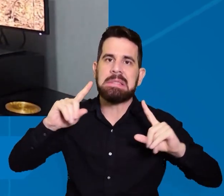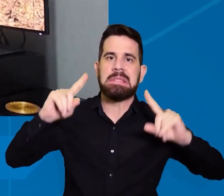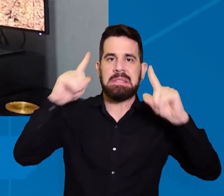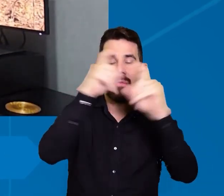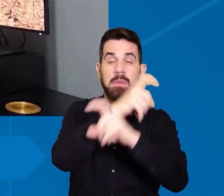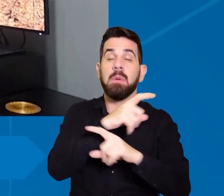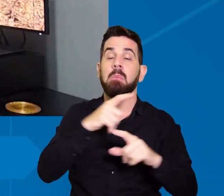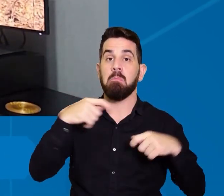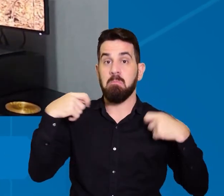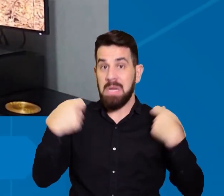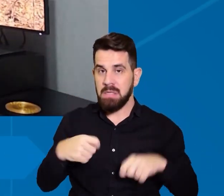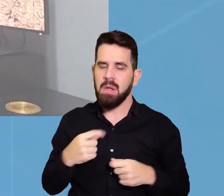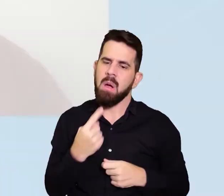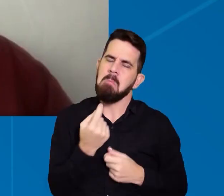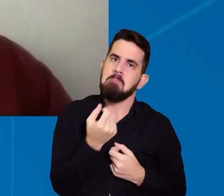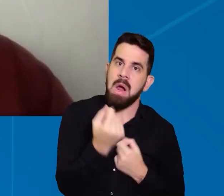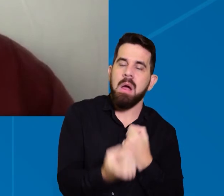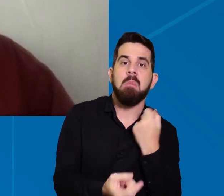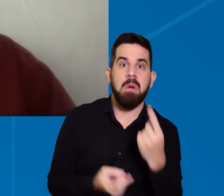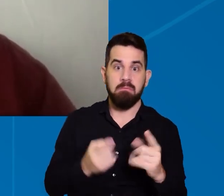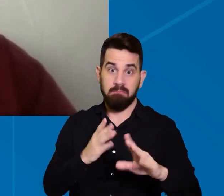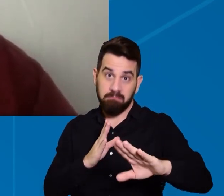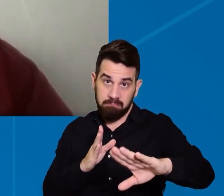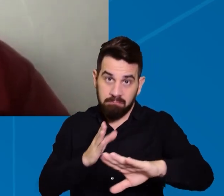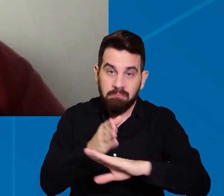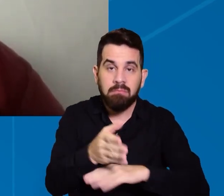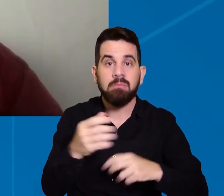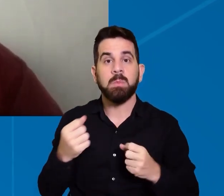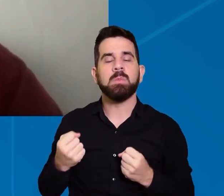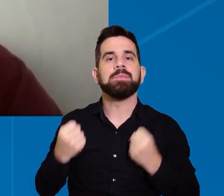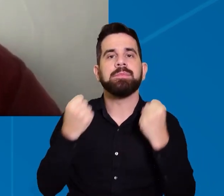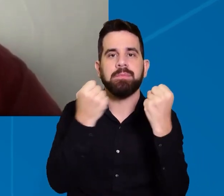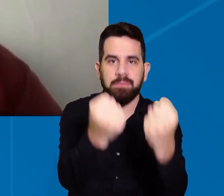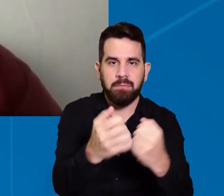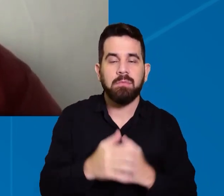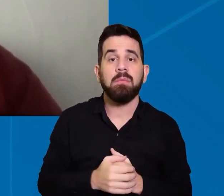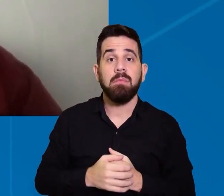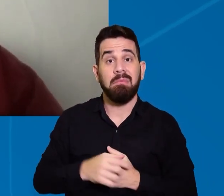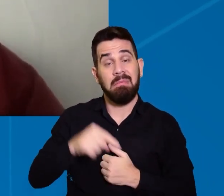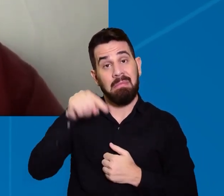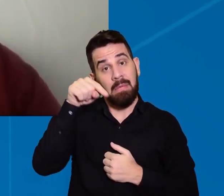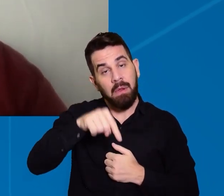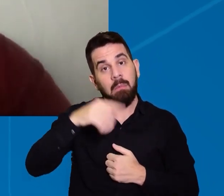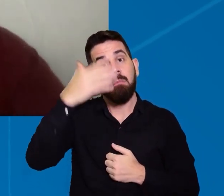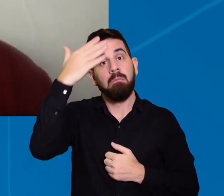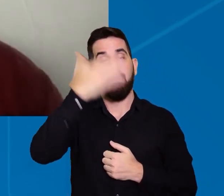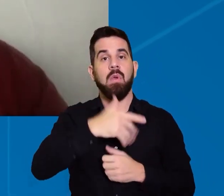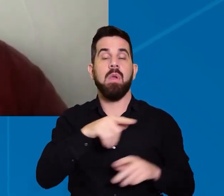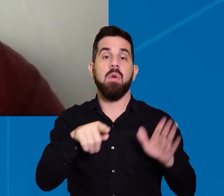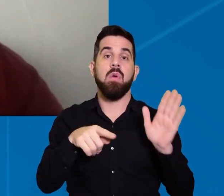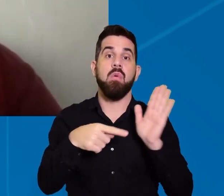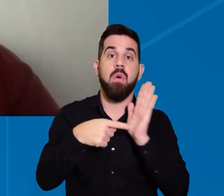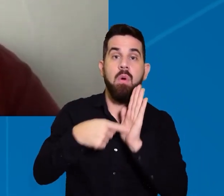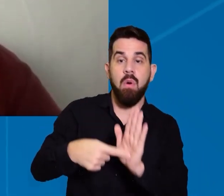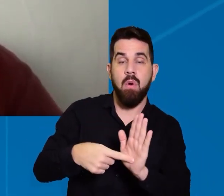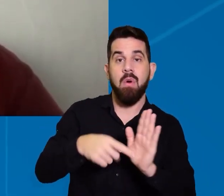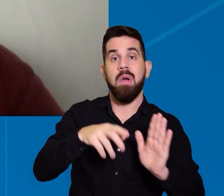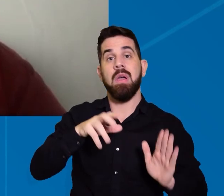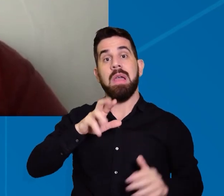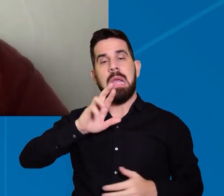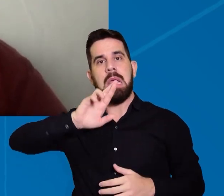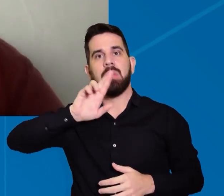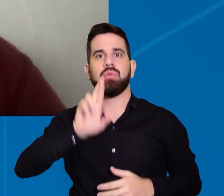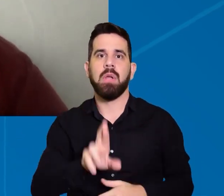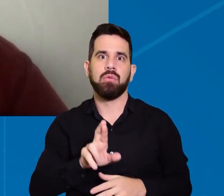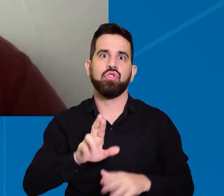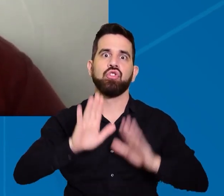ter um dado de campo a plataforma Cerrado DEPART ela veio como forma de apresentar todos os resultados que nós tivemos